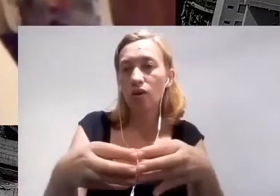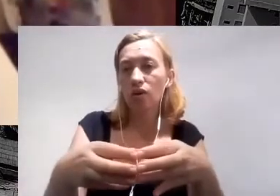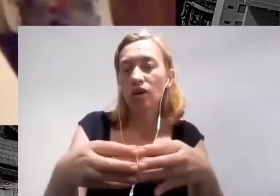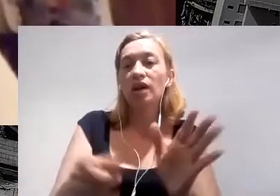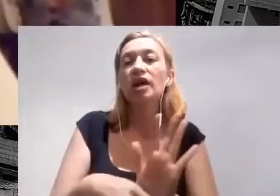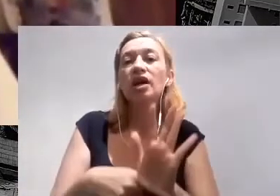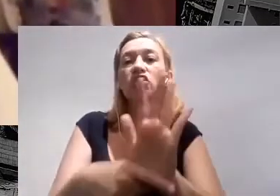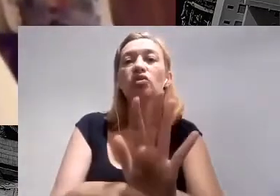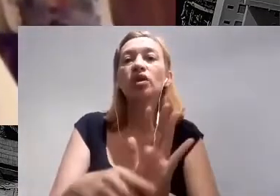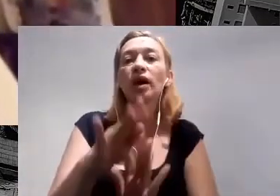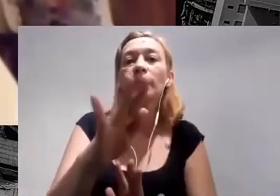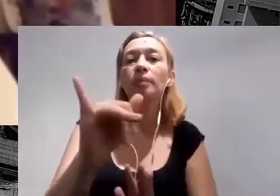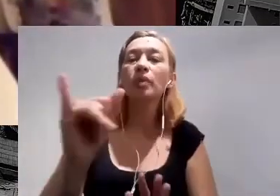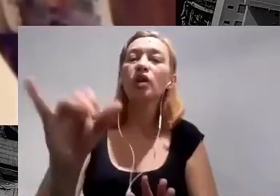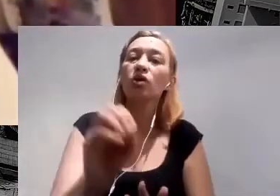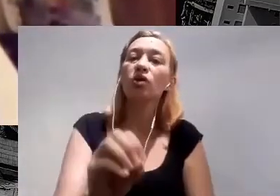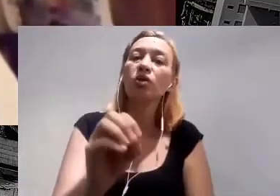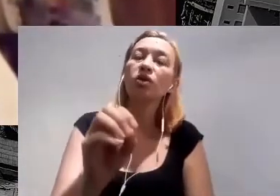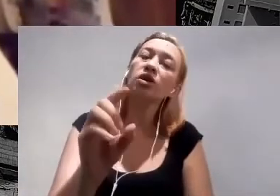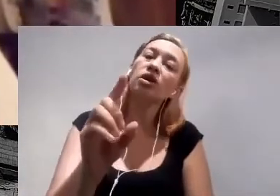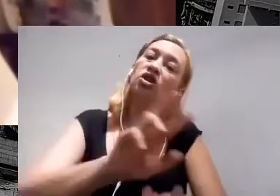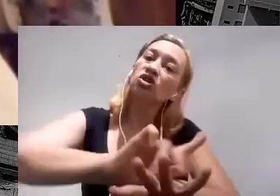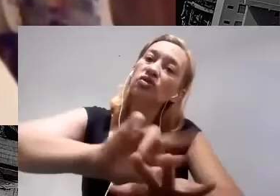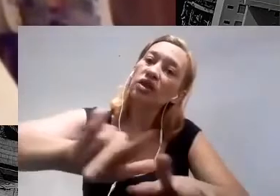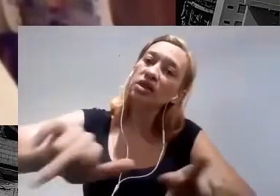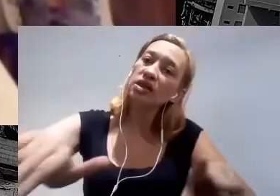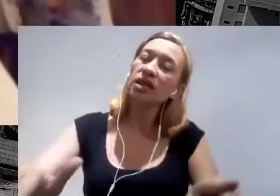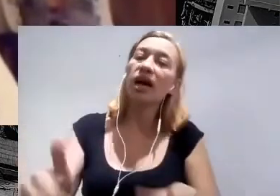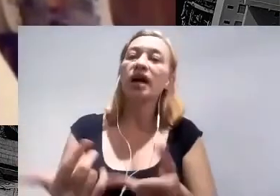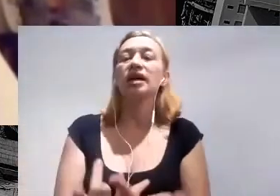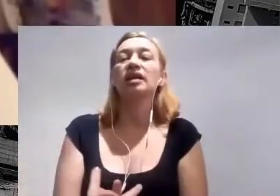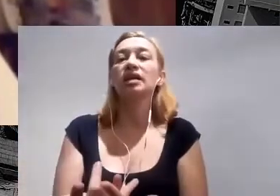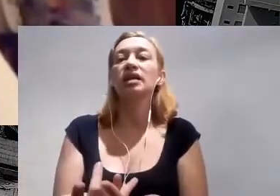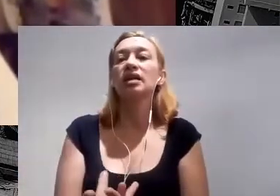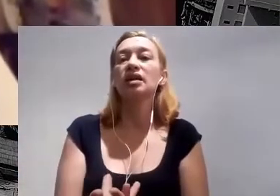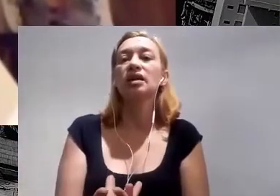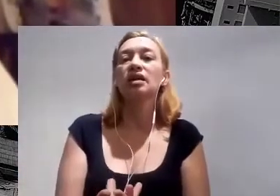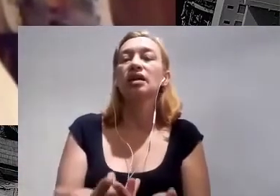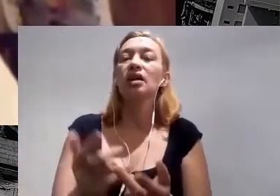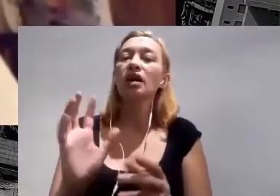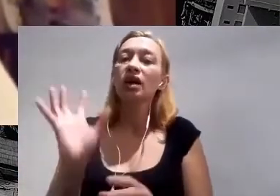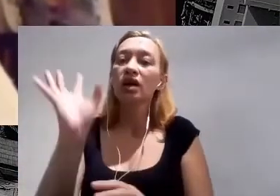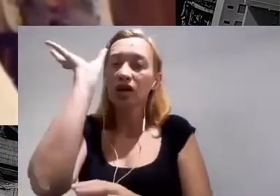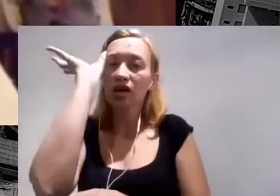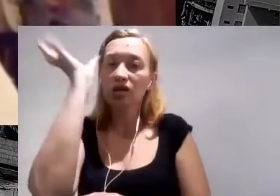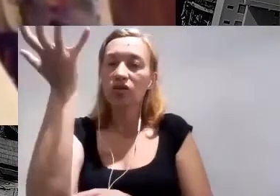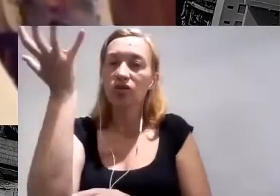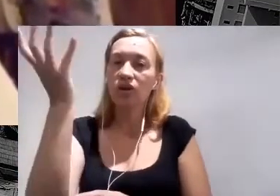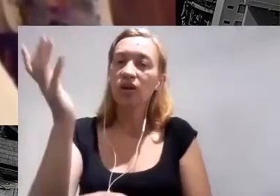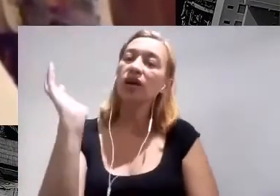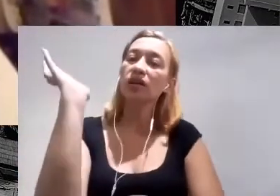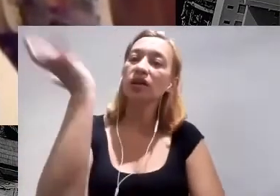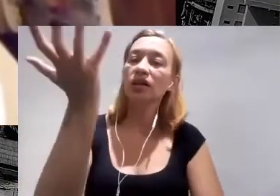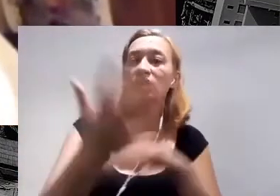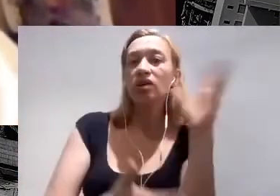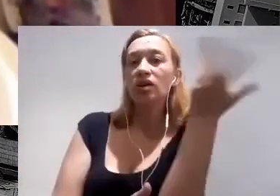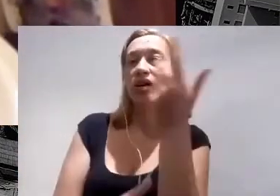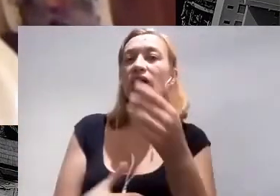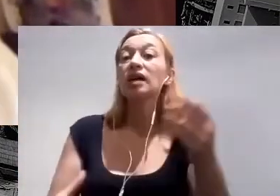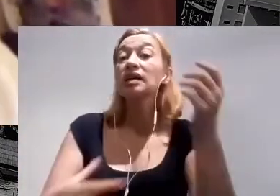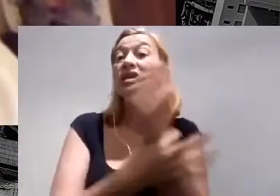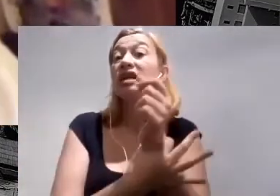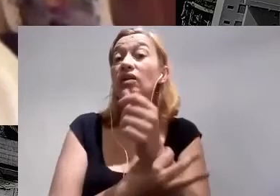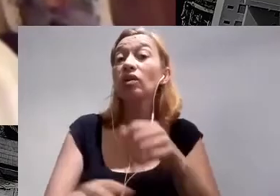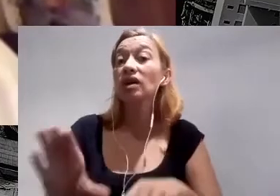e trazendo esse ativo, que são as soluções de natureza, não só para prover a segurança hídrica, mas para